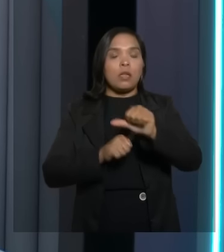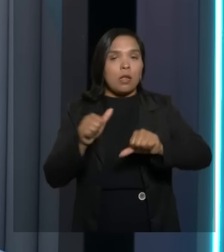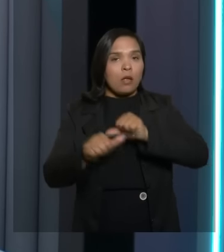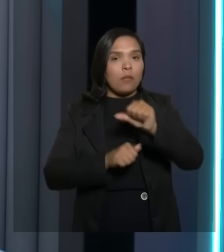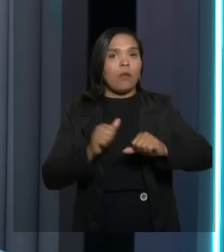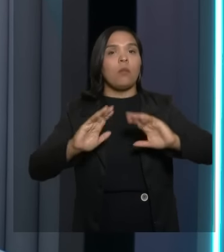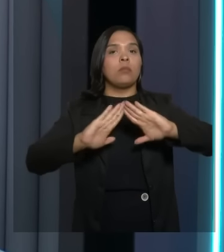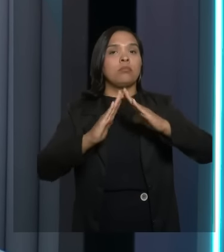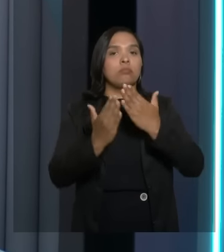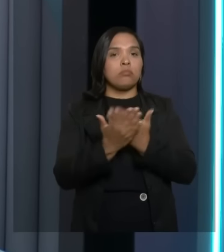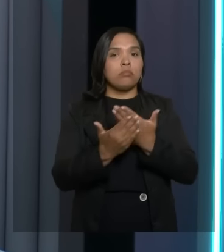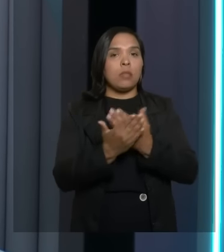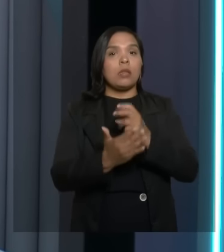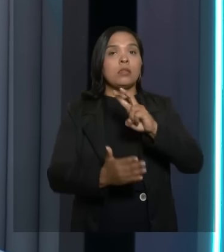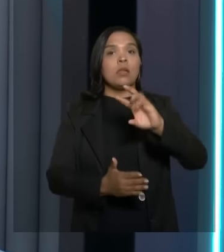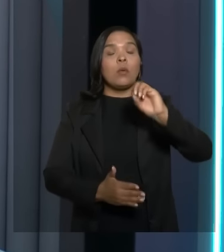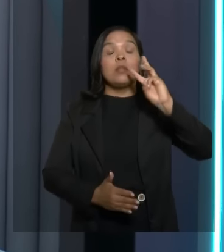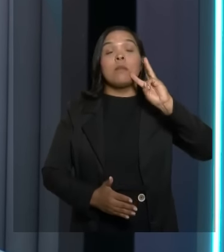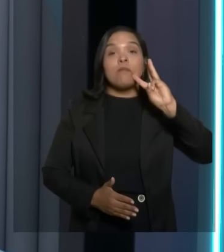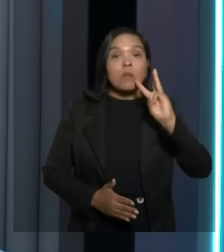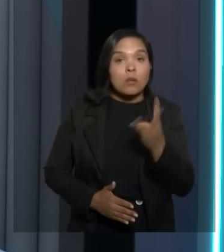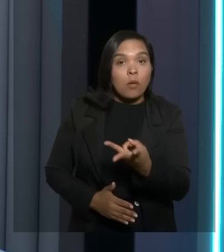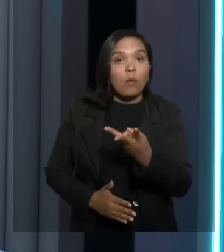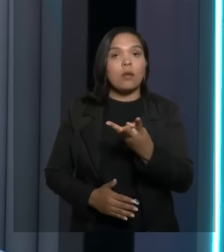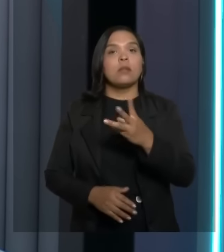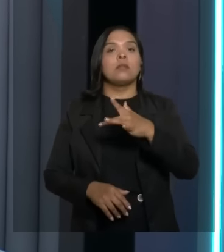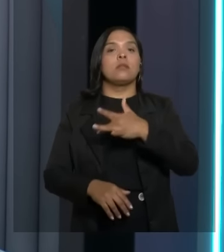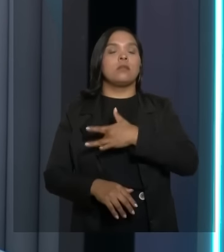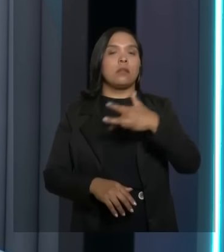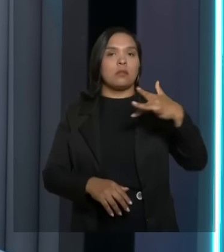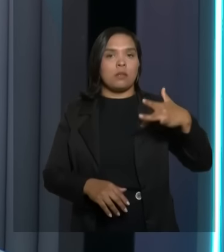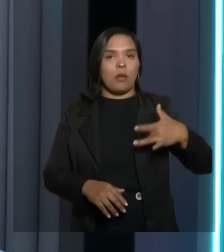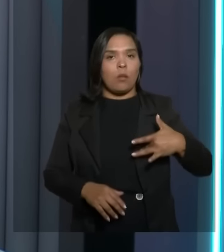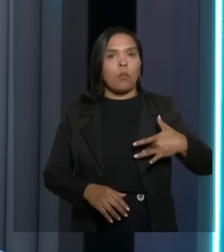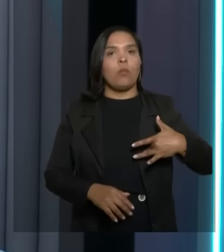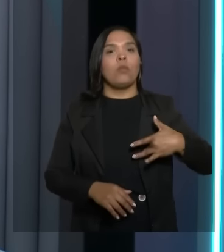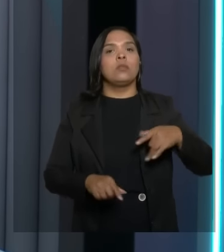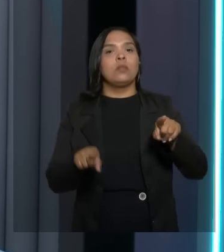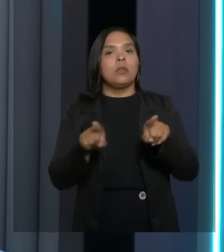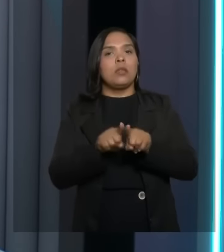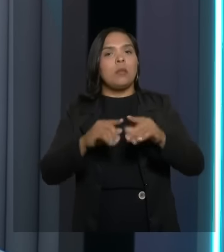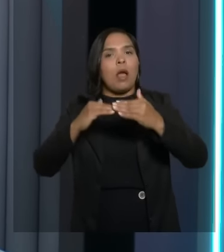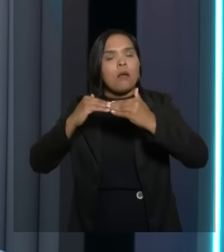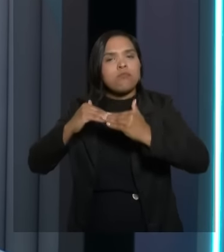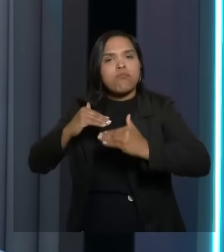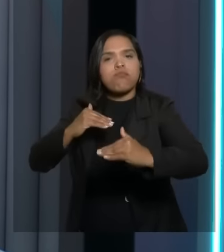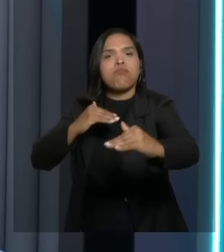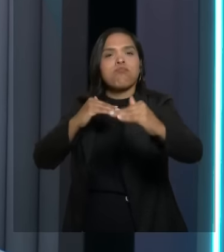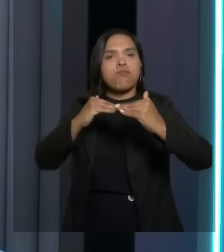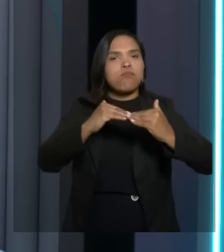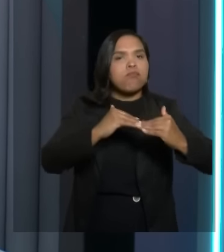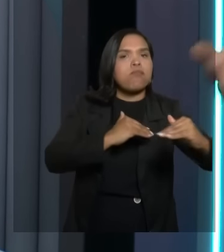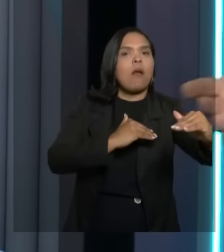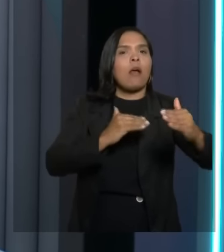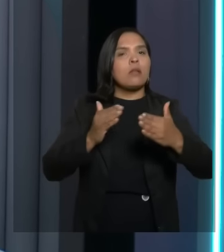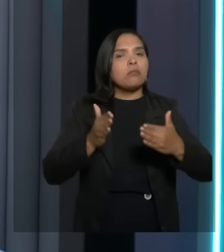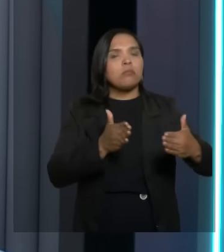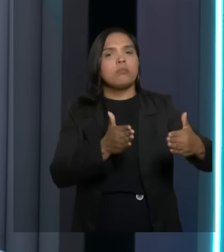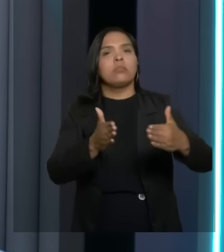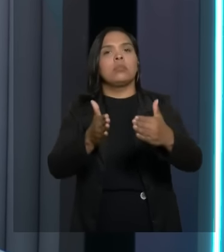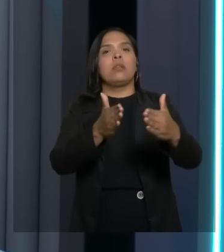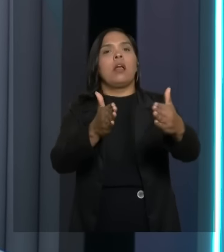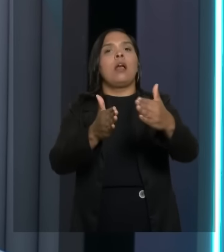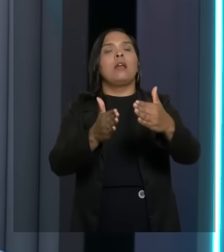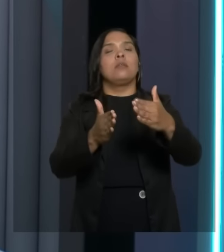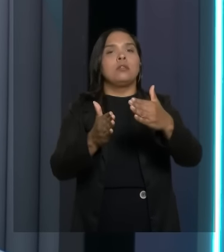mais de 50 milhões de investimentos na saúde, pavimentação de várias estradas que atende ao município